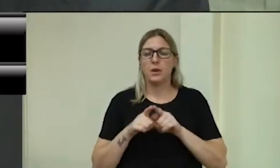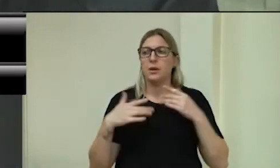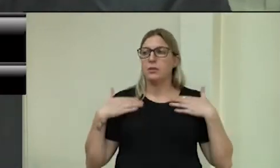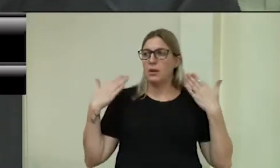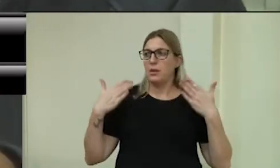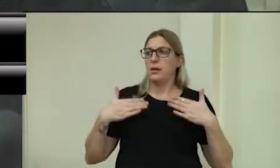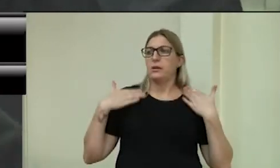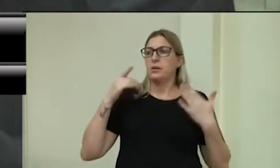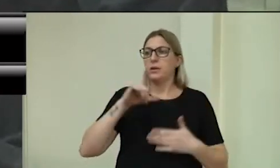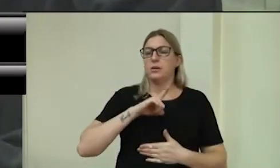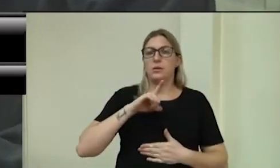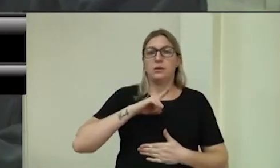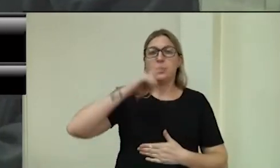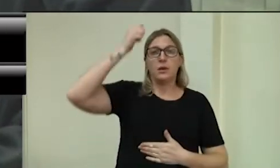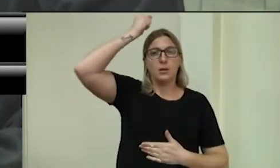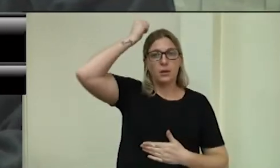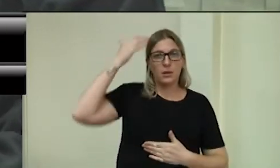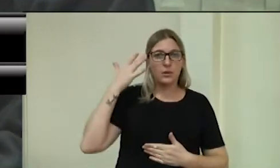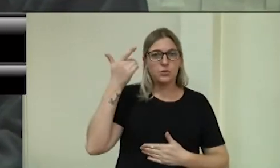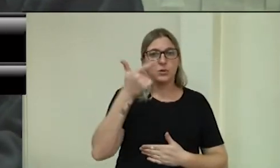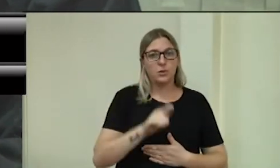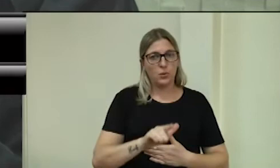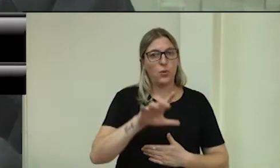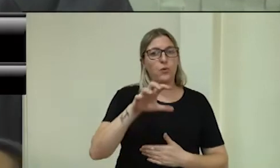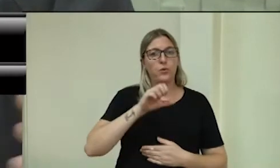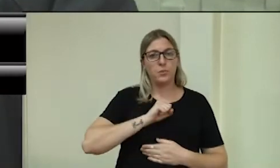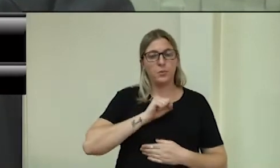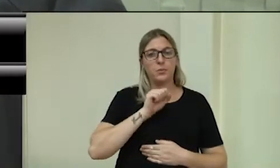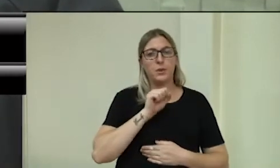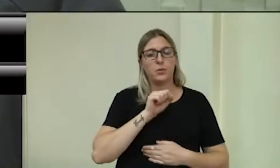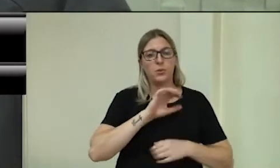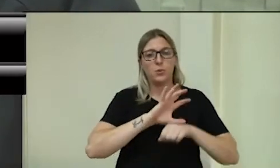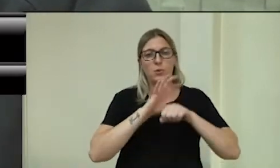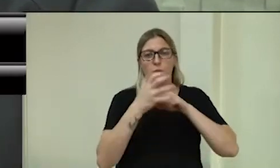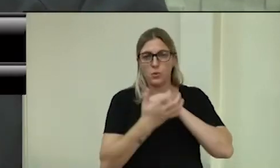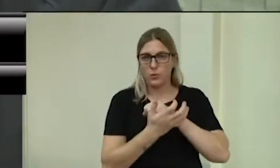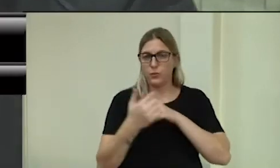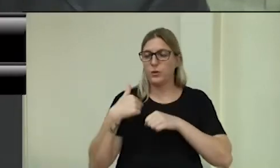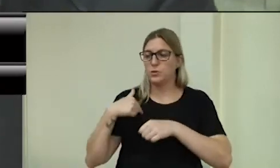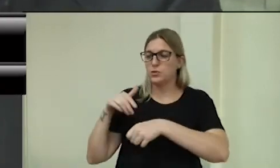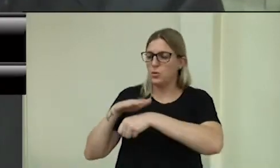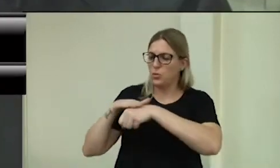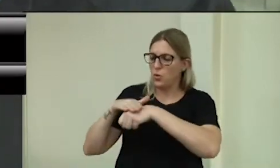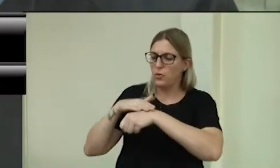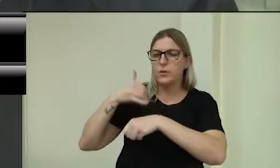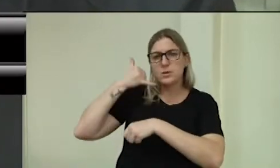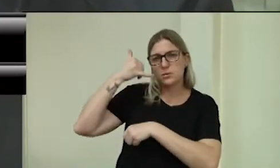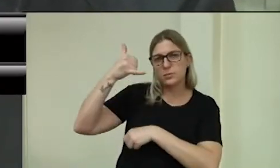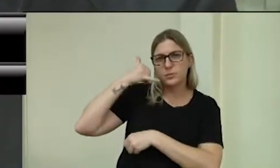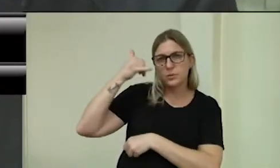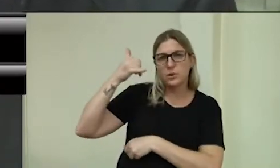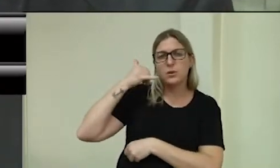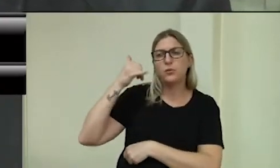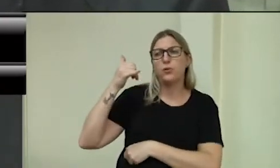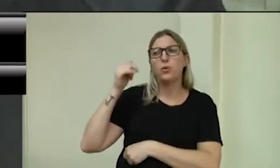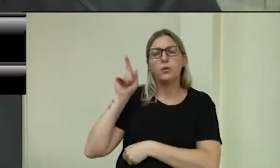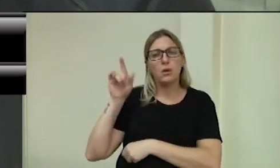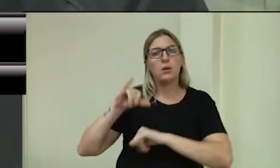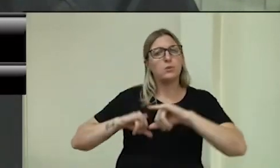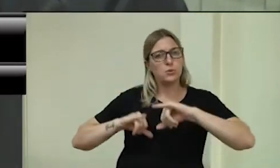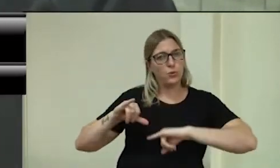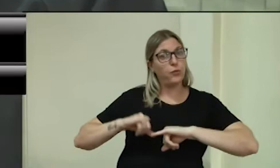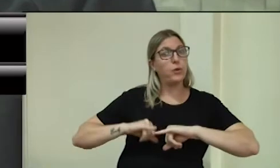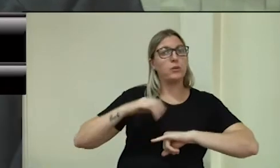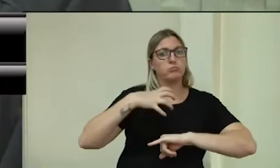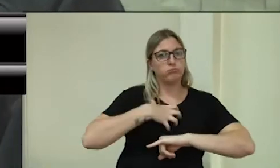Nadir foi acometido pelo Covid por 15 dias, por diversas vezes acabei conversando com ele no telefone, ele não se sentia bem, então, é bem importante